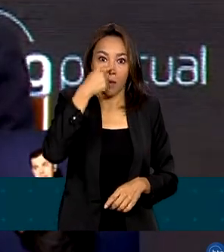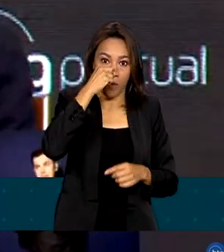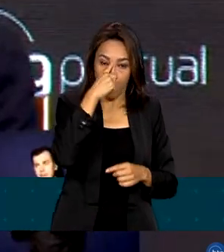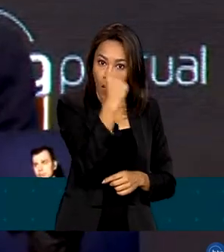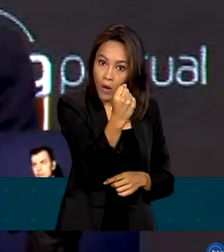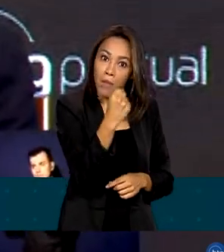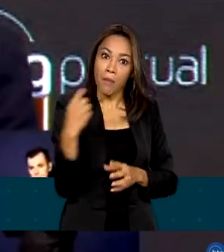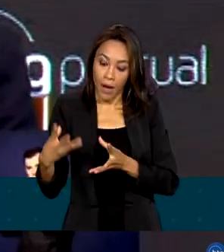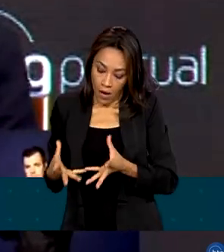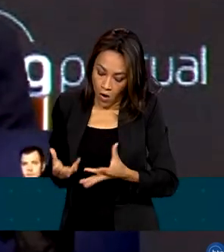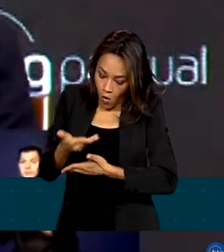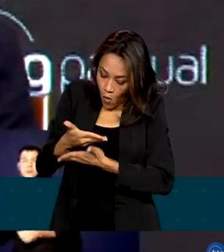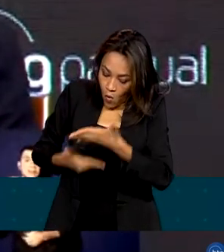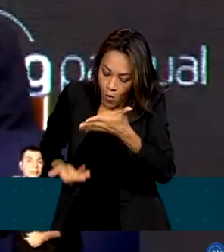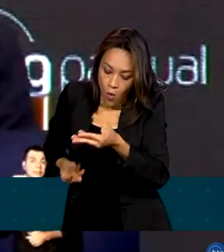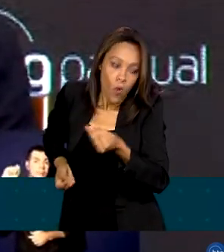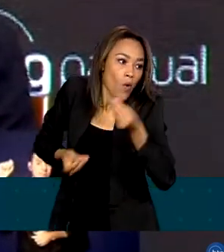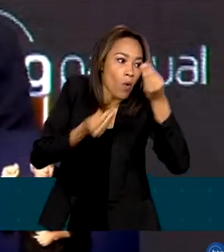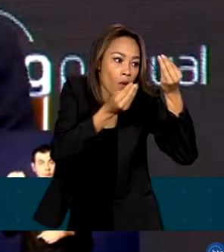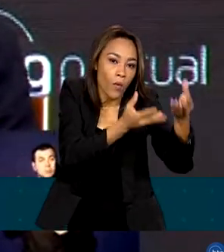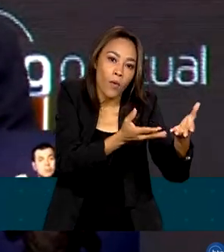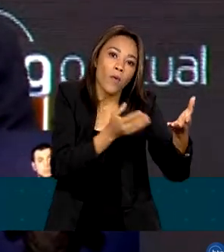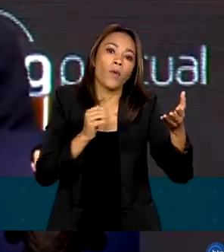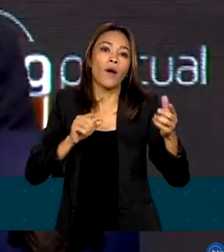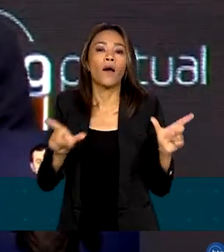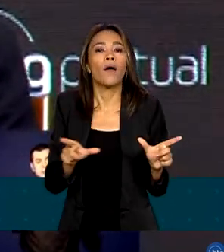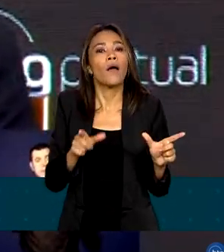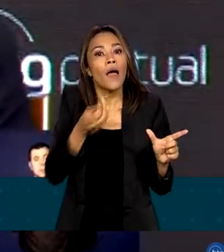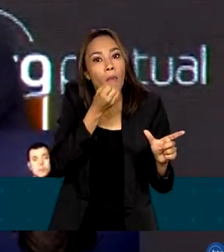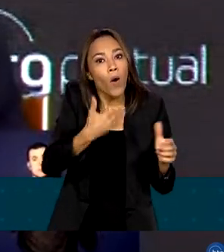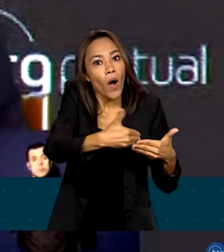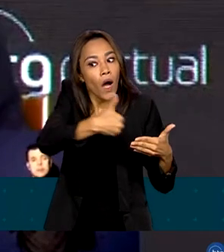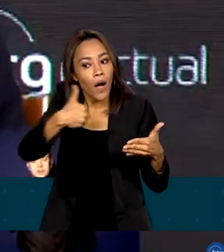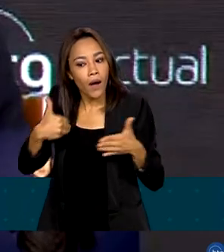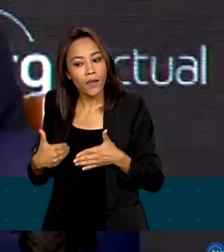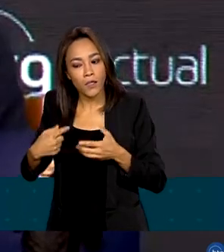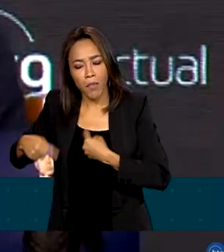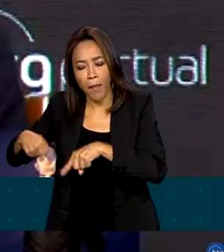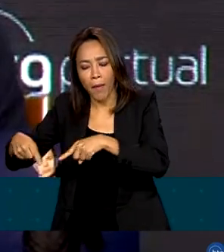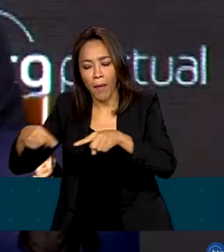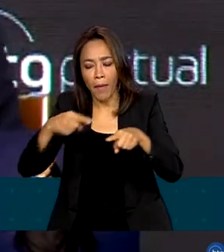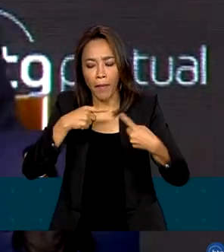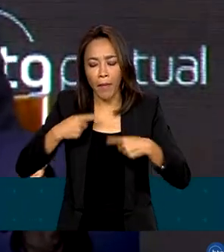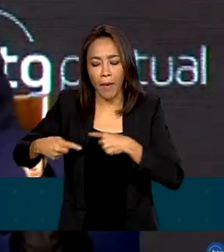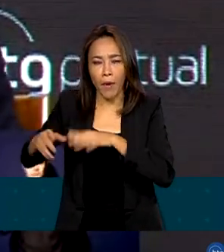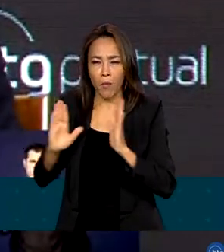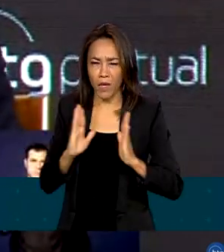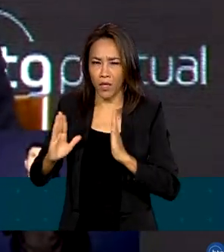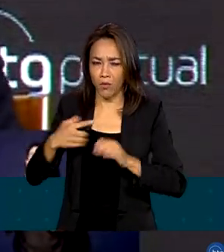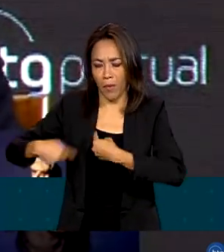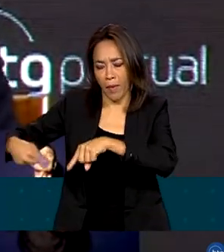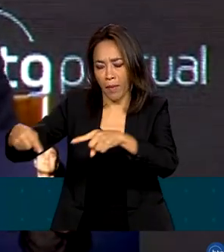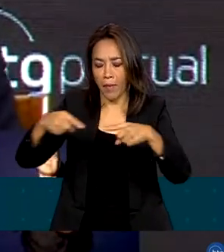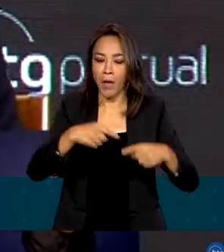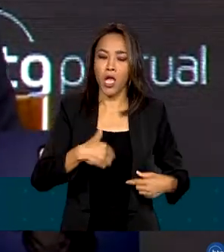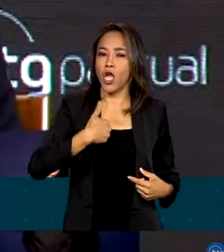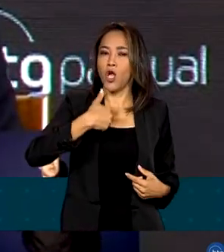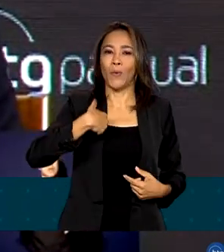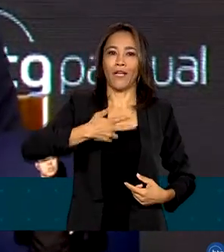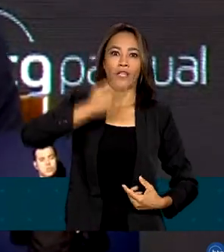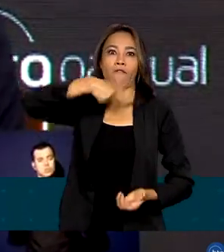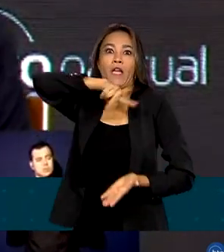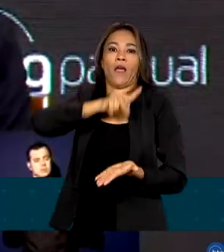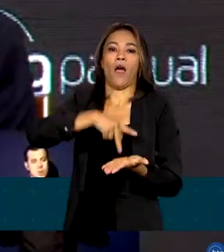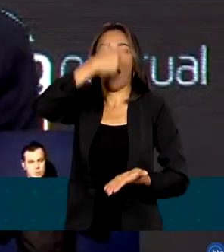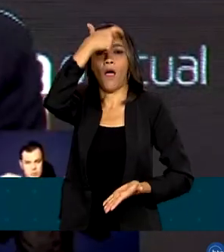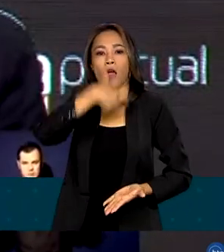LDO, era bom a gente ter um período de discussão, porque eu não tenho a pretensão de ser o dono da verdade.